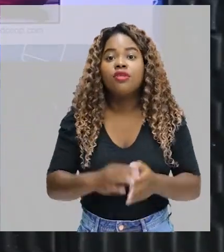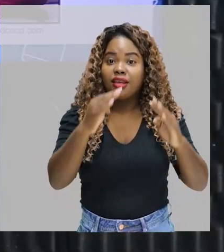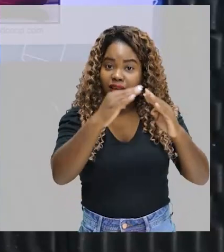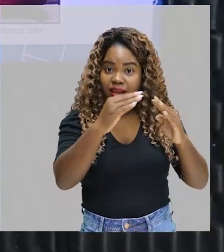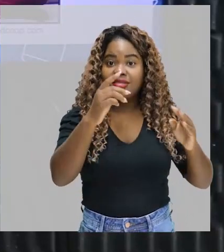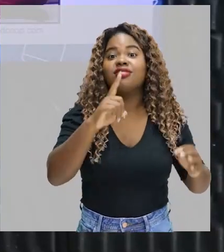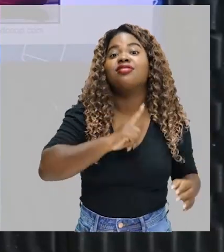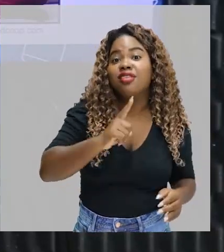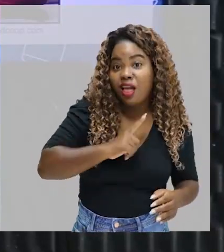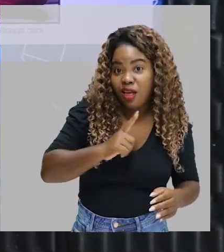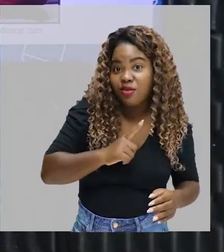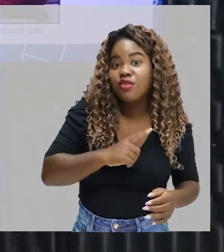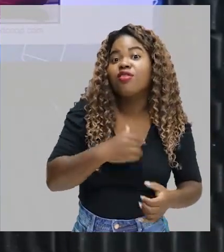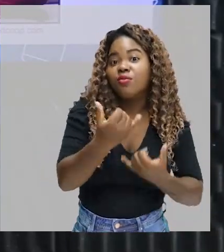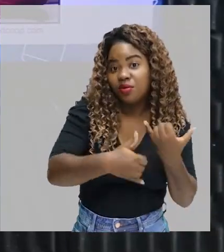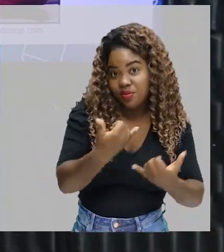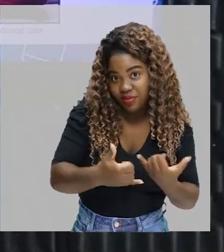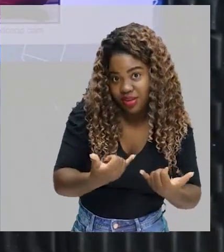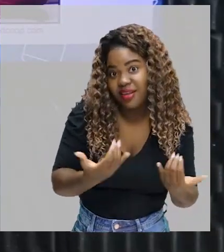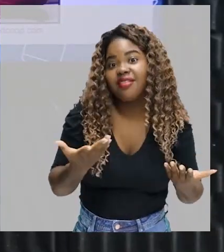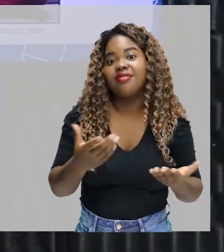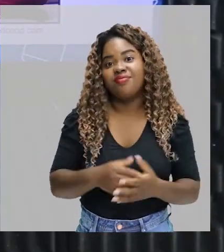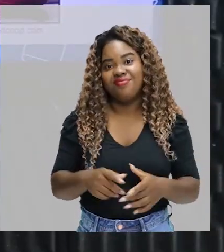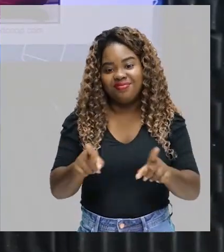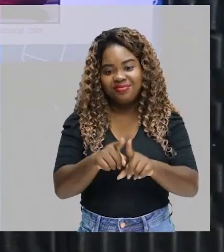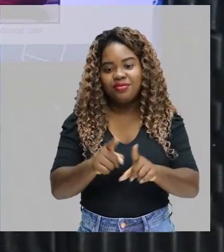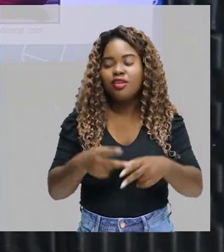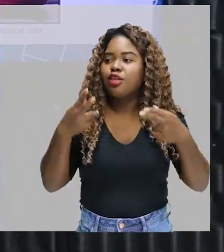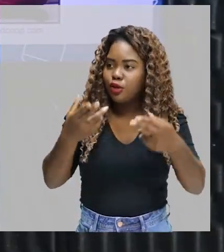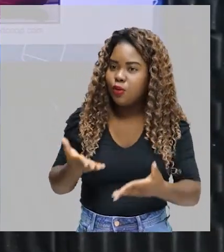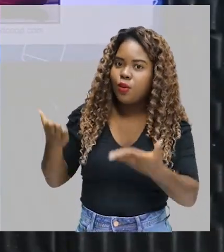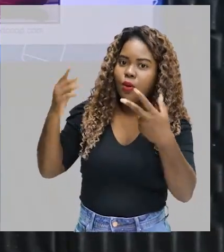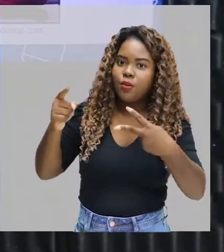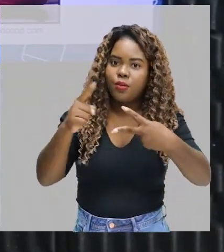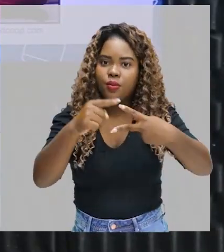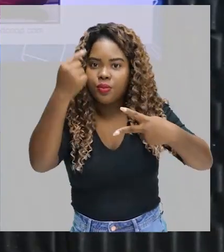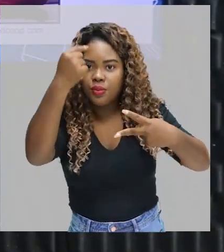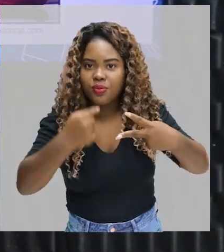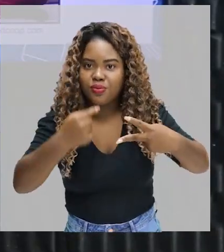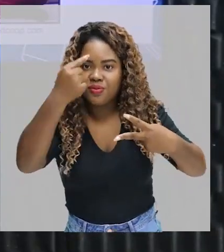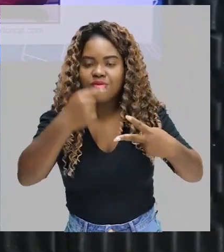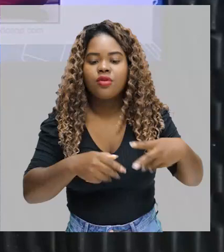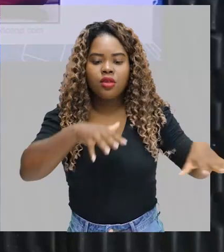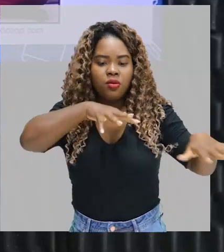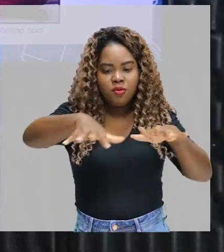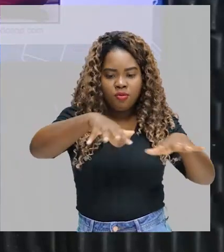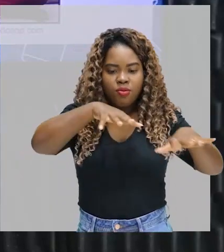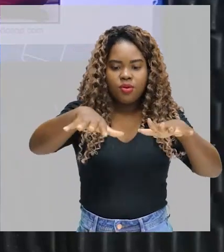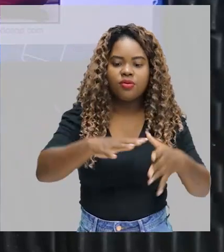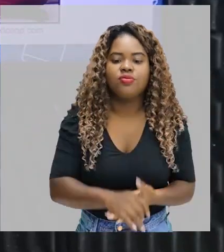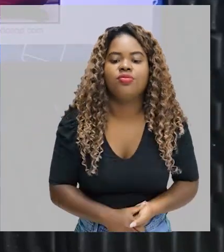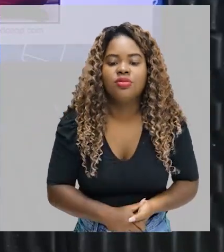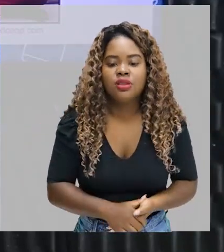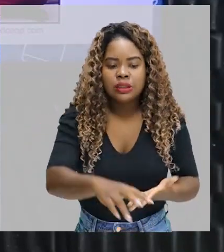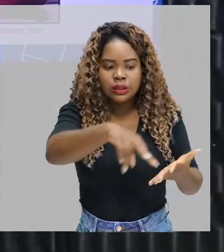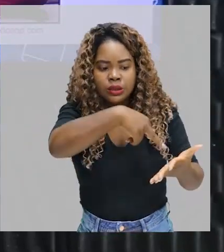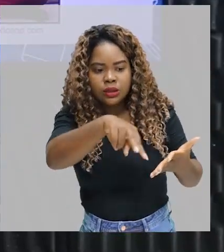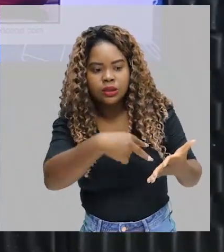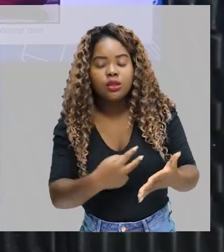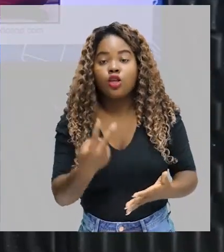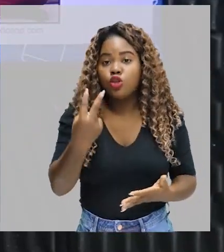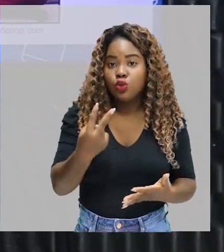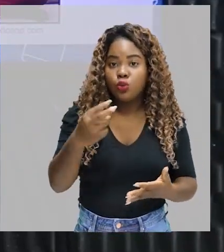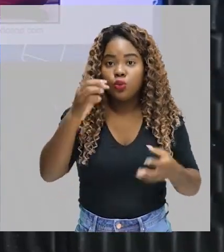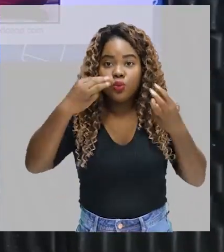tenho um jogo que é o Just Dance. Se você não tiver um excelente grau de aptidão física, um bom grau de aptidão física, você dança ali no máximo duas